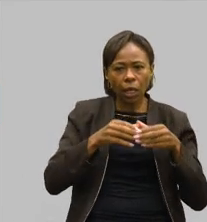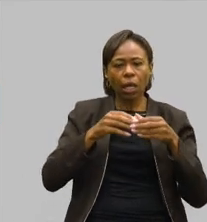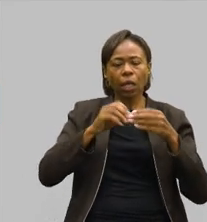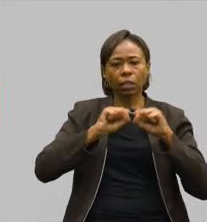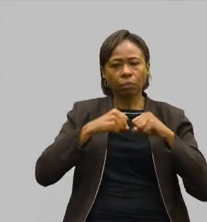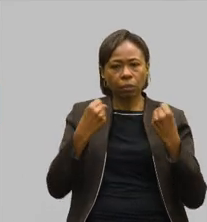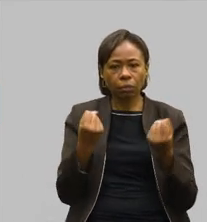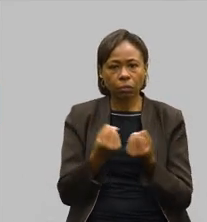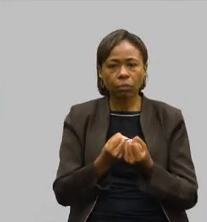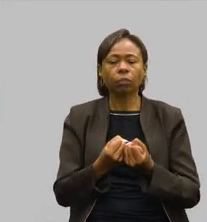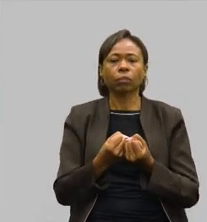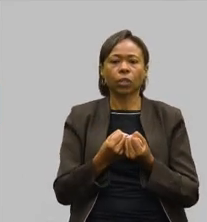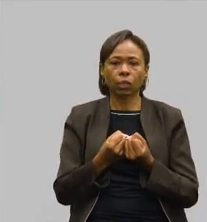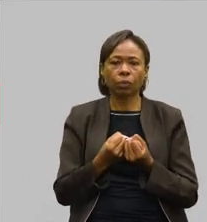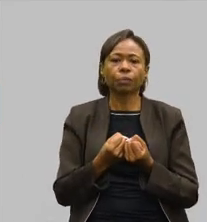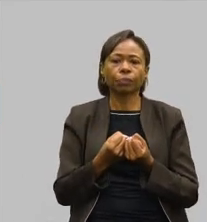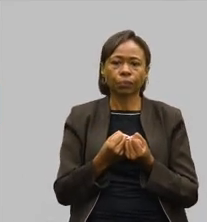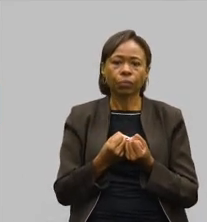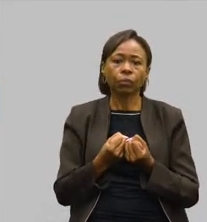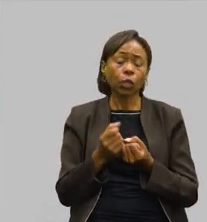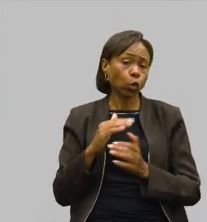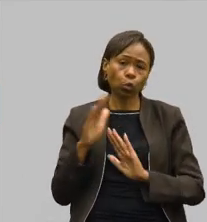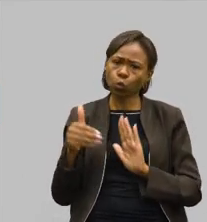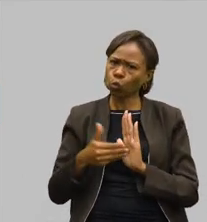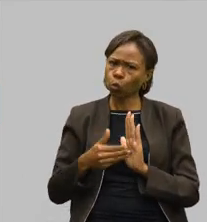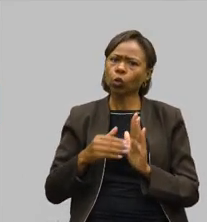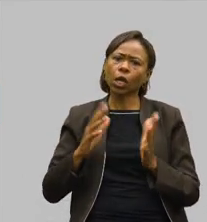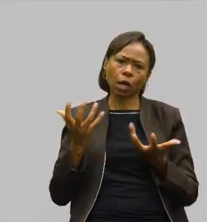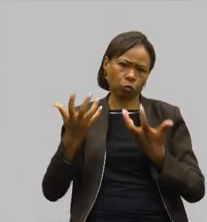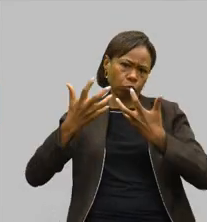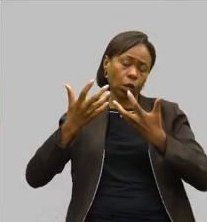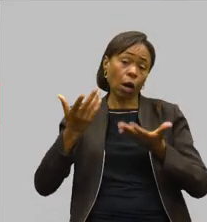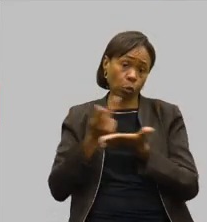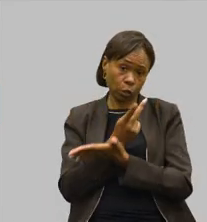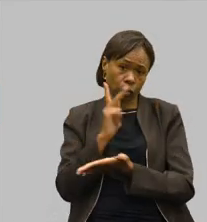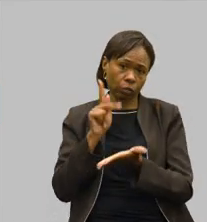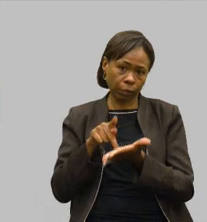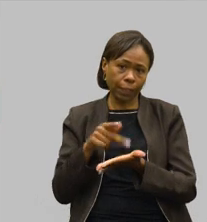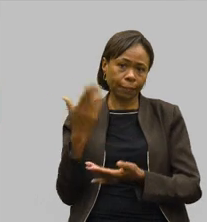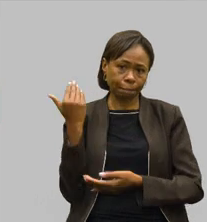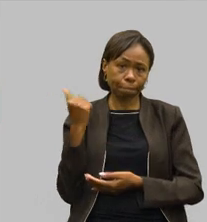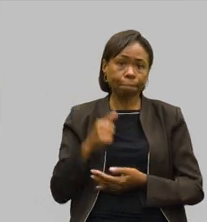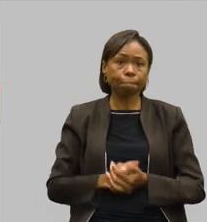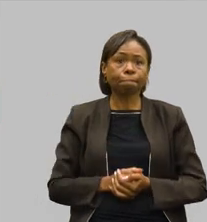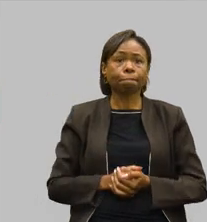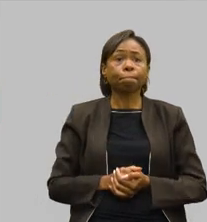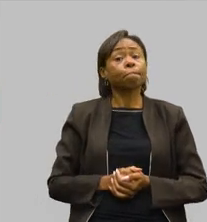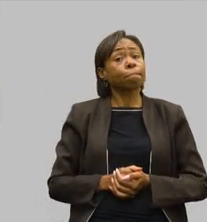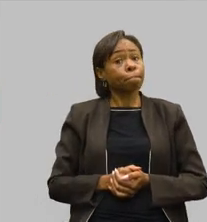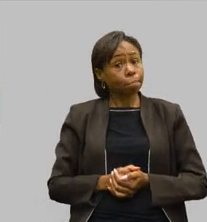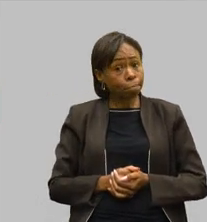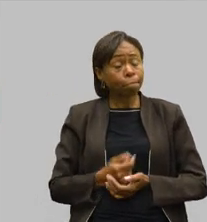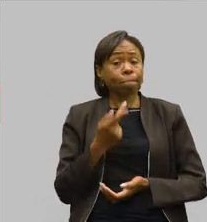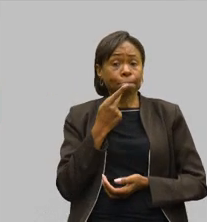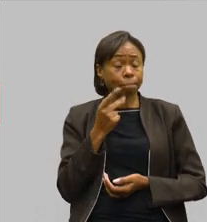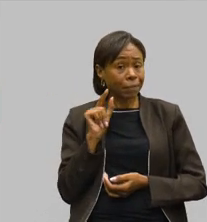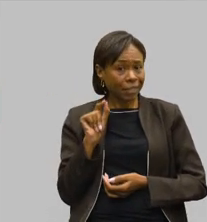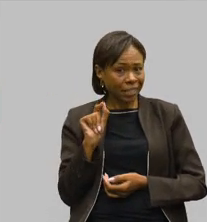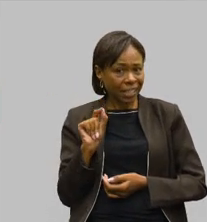todos de eventos que aconteceram. E, falando em eventos que aconteceram